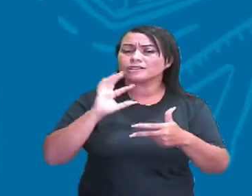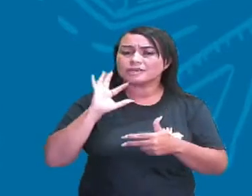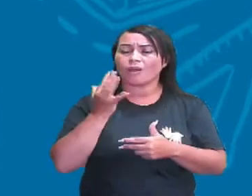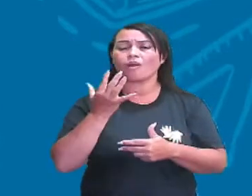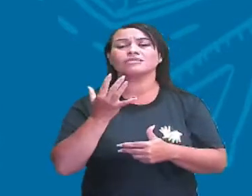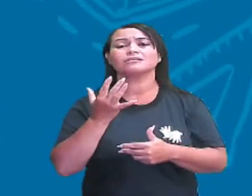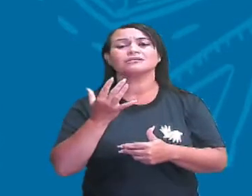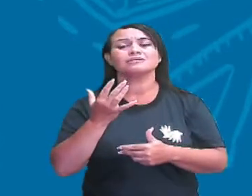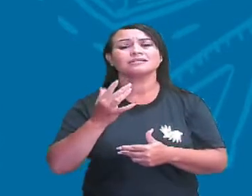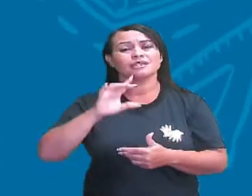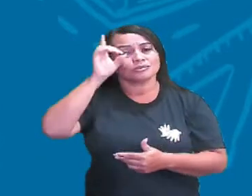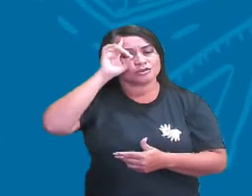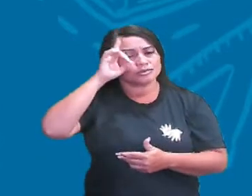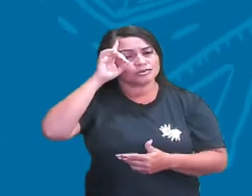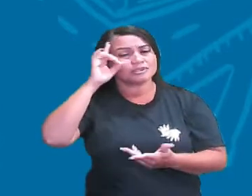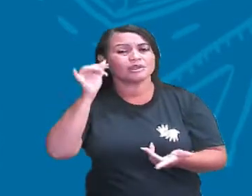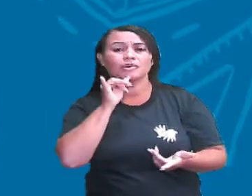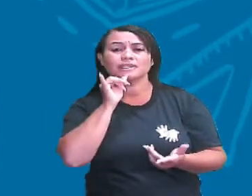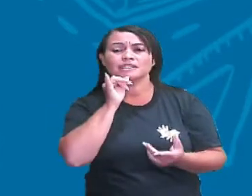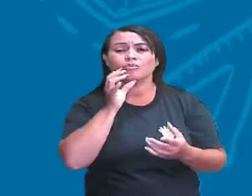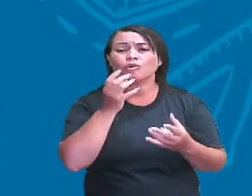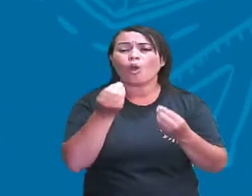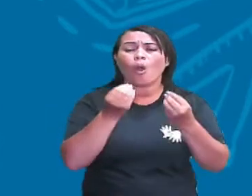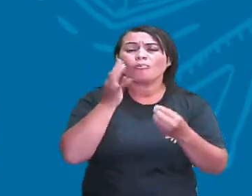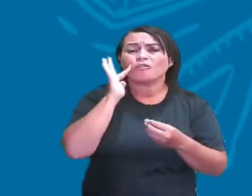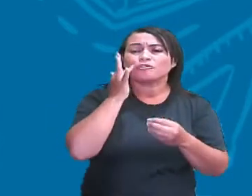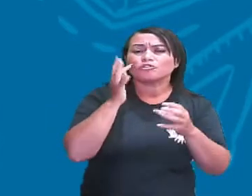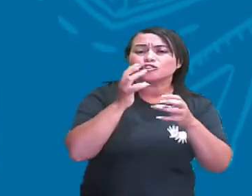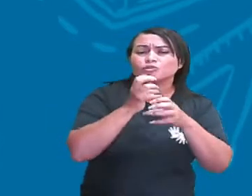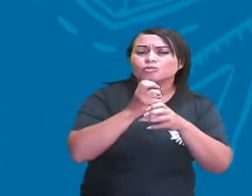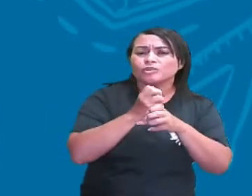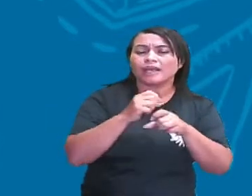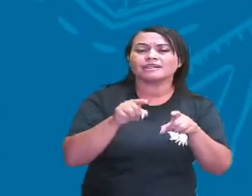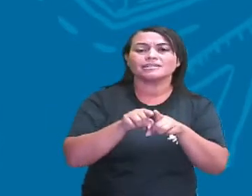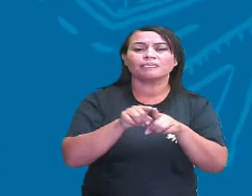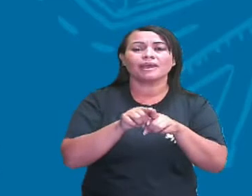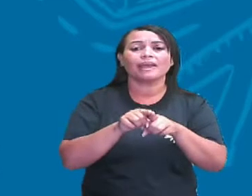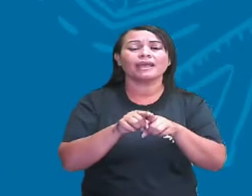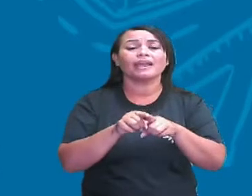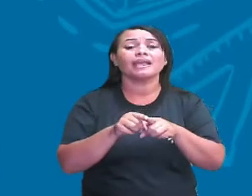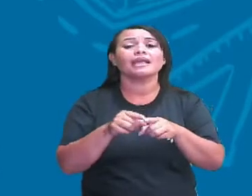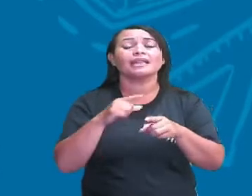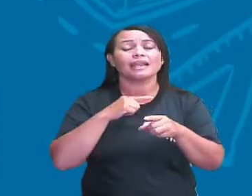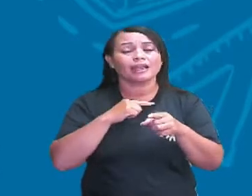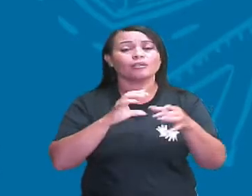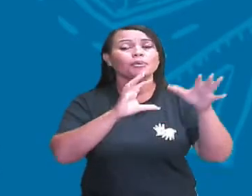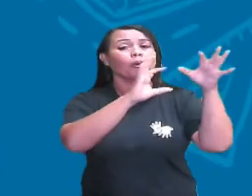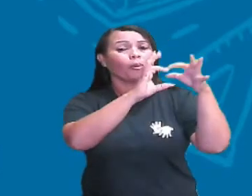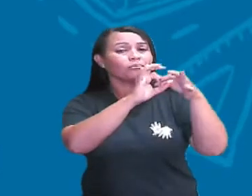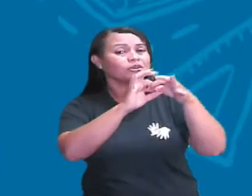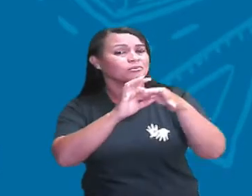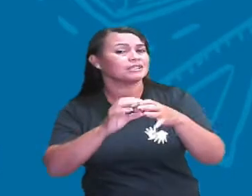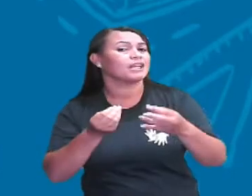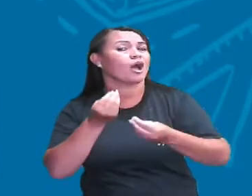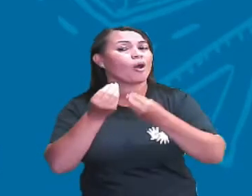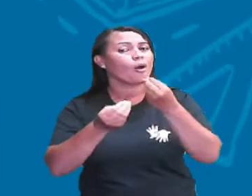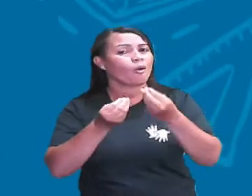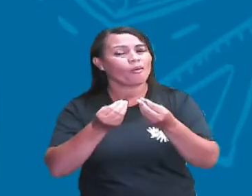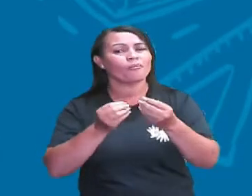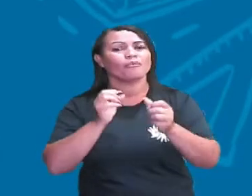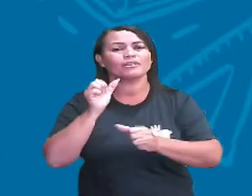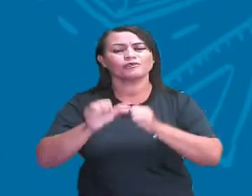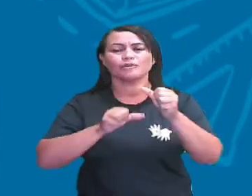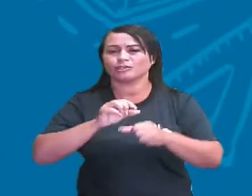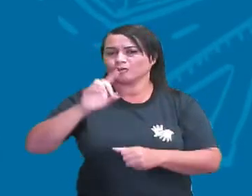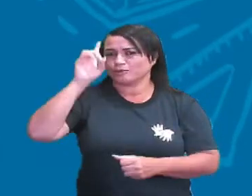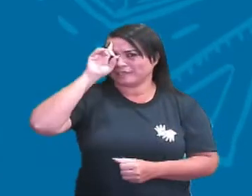oxidação de metais, escurecimento de uma fruta, dentre outras. E contextualizar isso com as transformações do